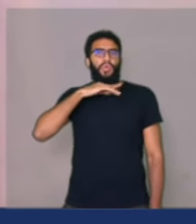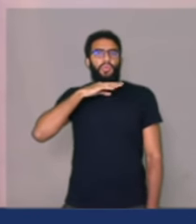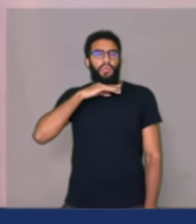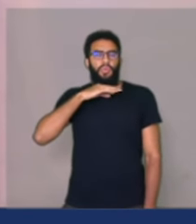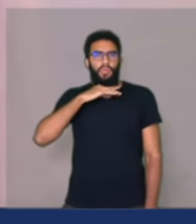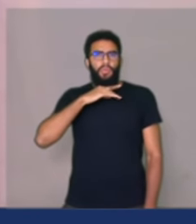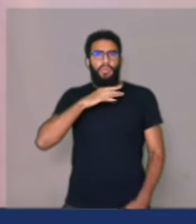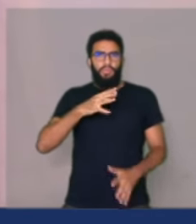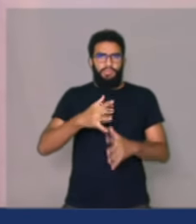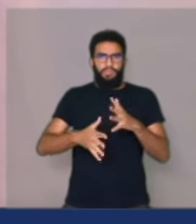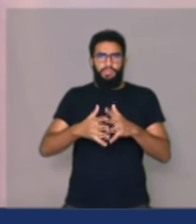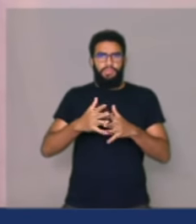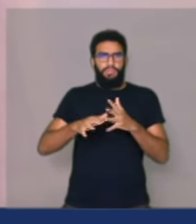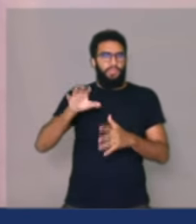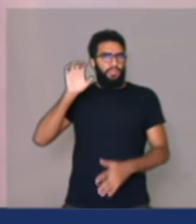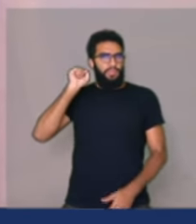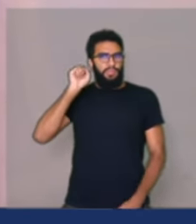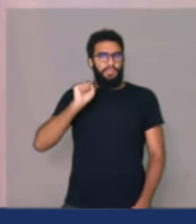da minha fala?